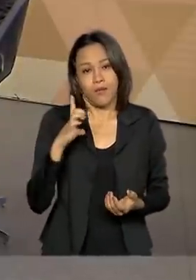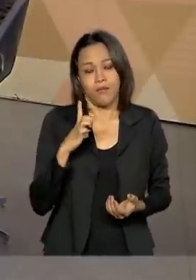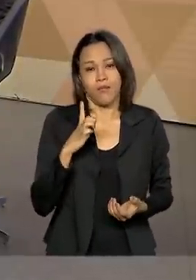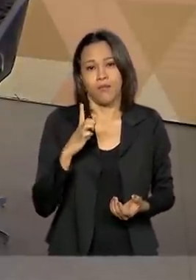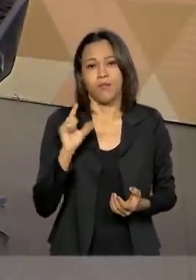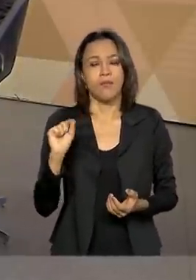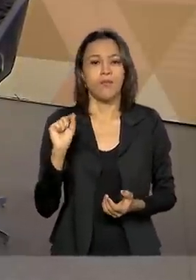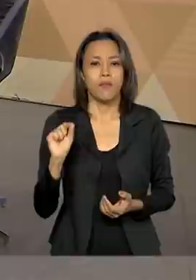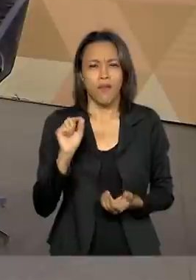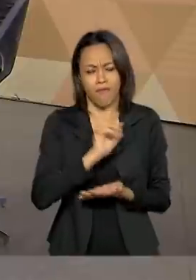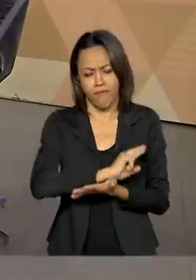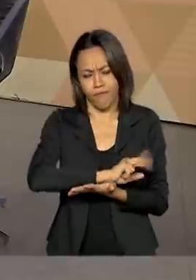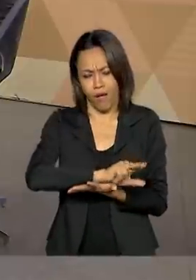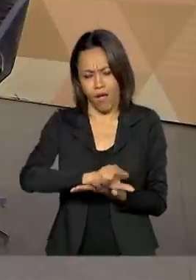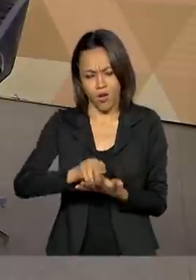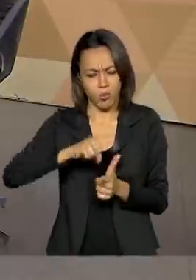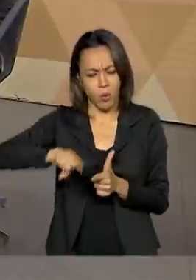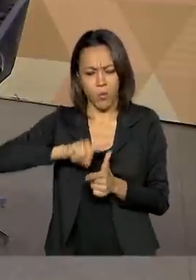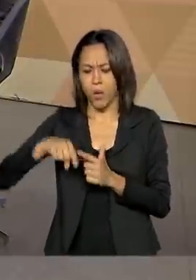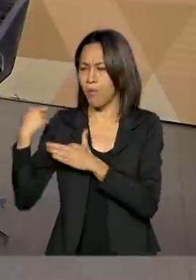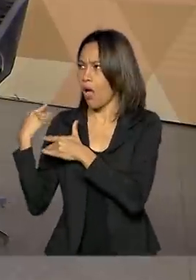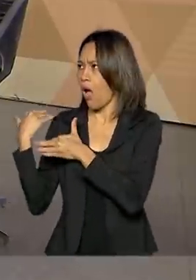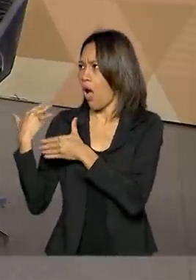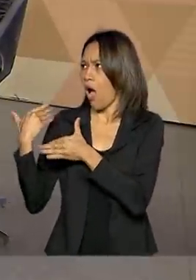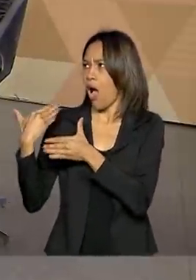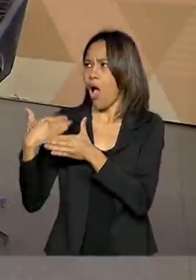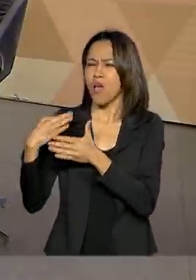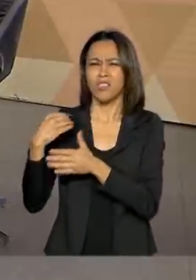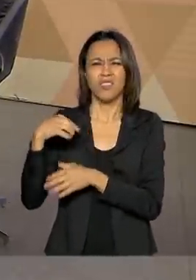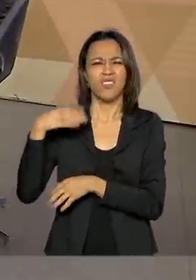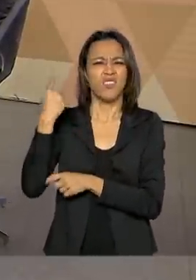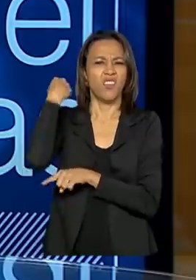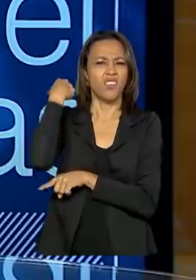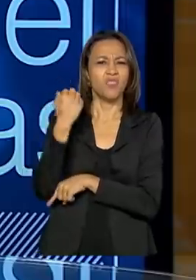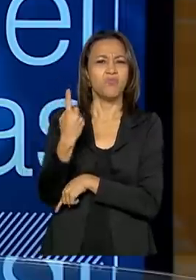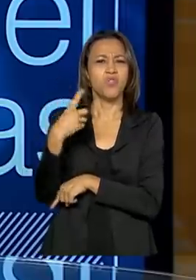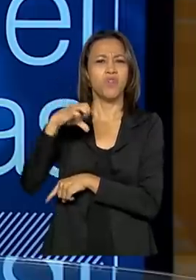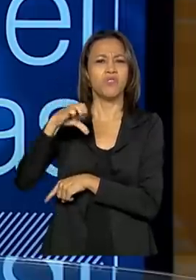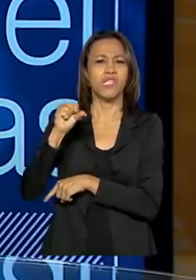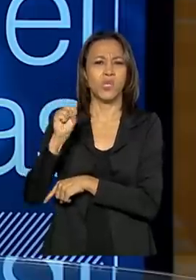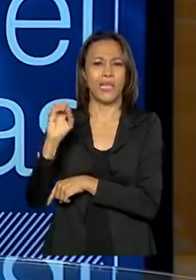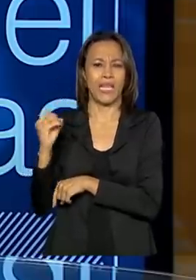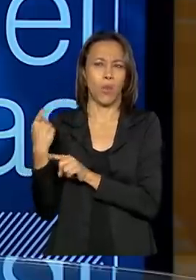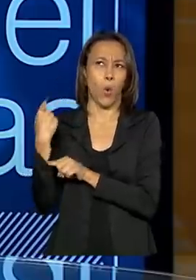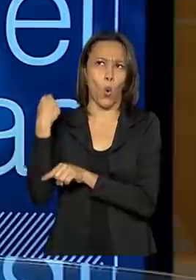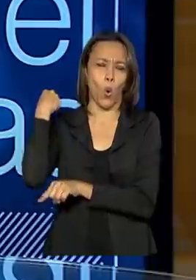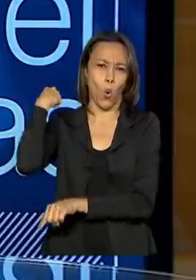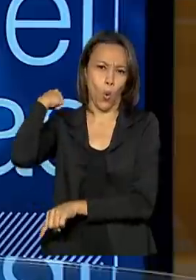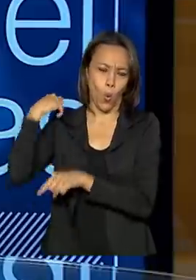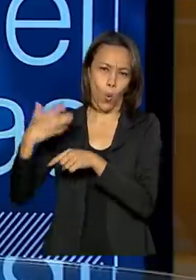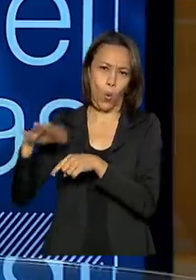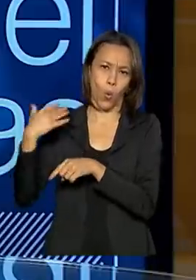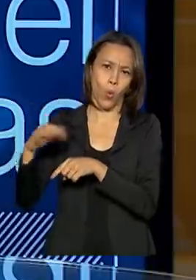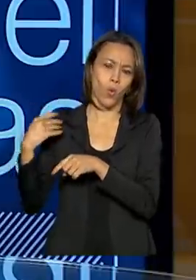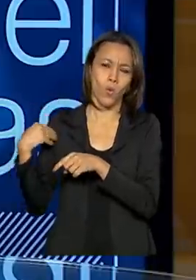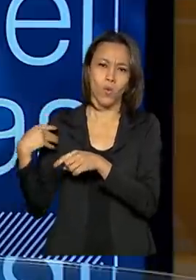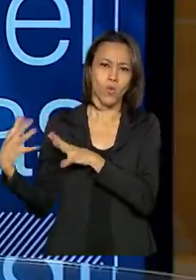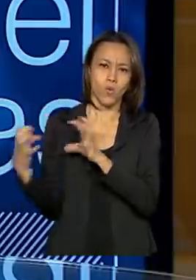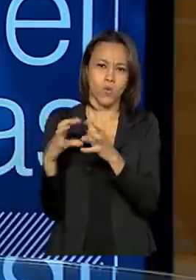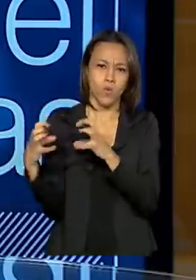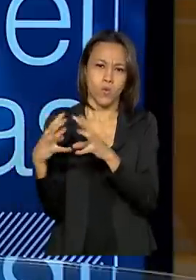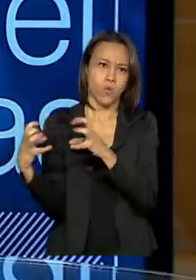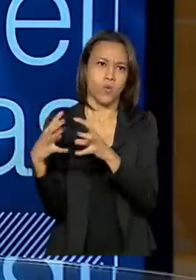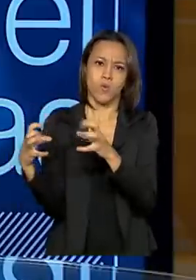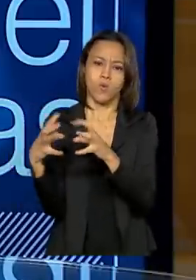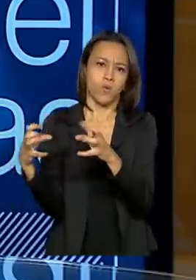problemas que já se arrastavam desde a década de 80, por exemplo. Só nesses acordos judiciais de demandas